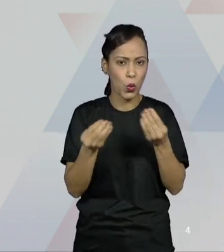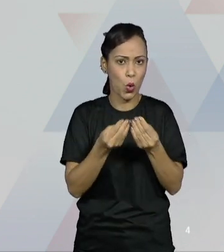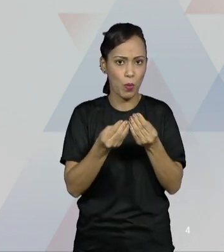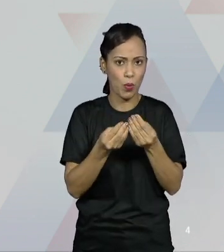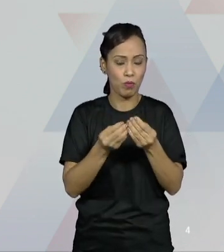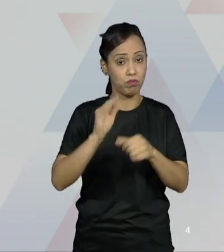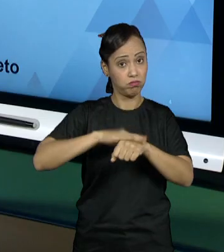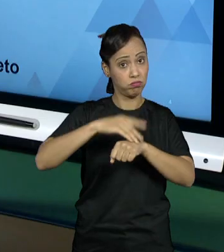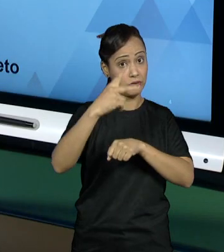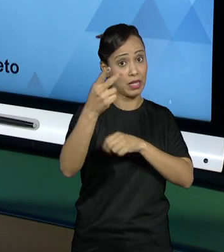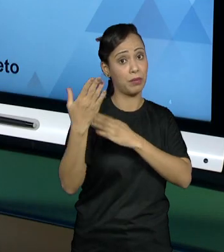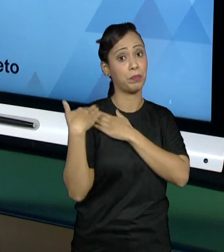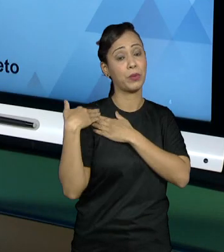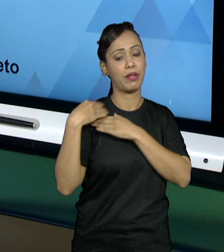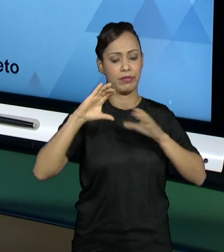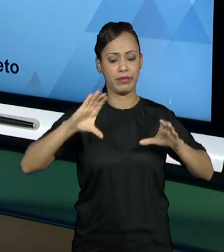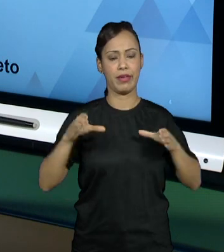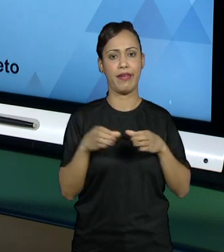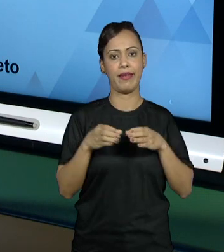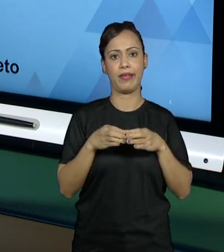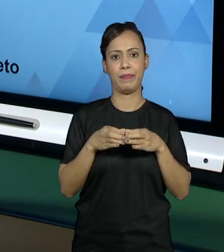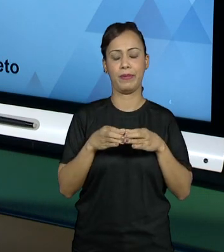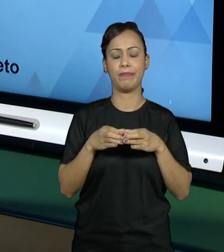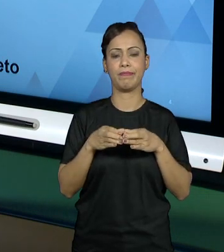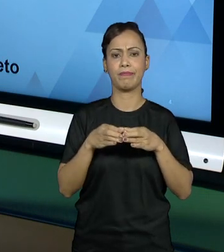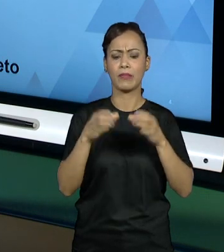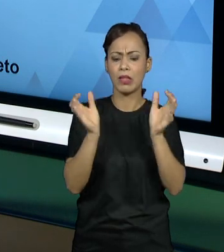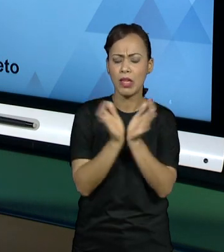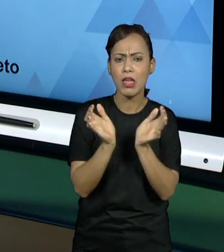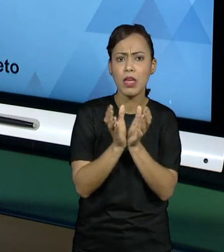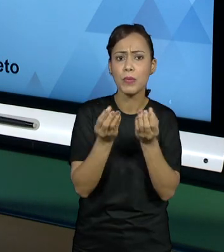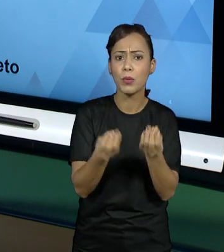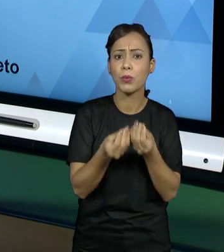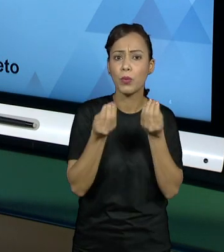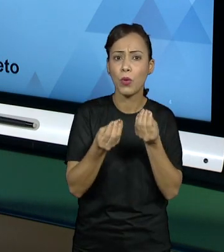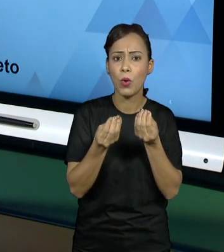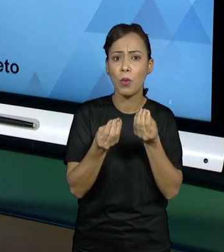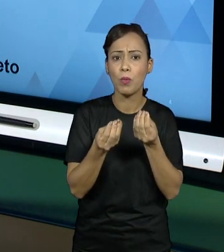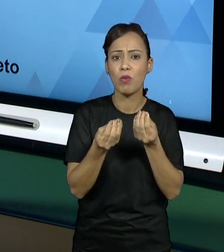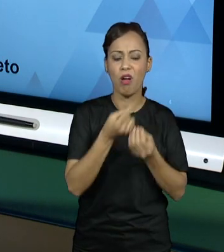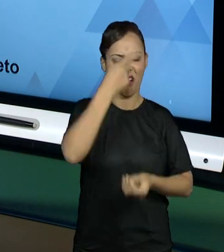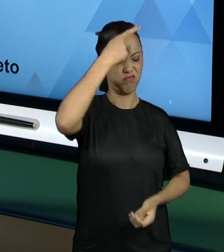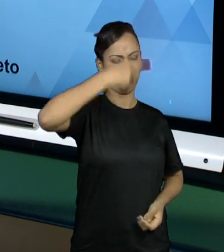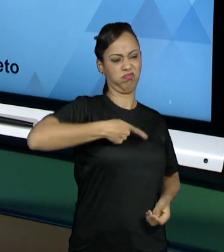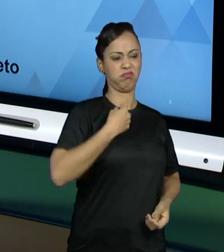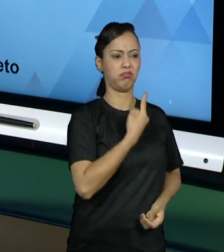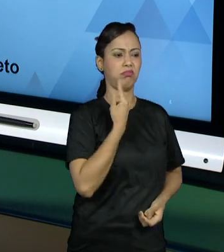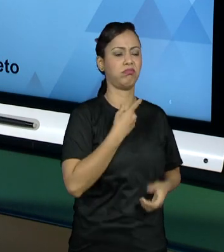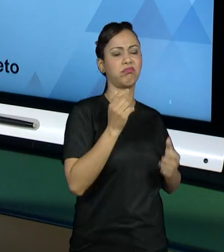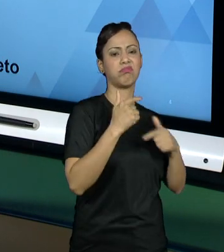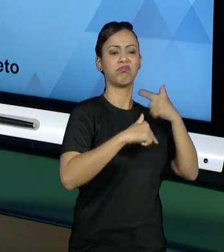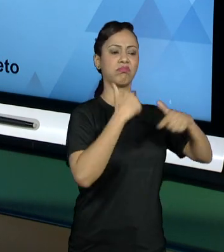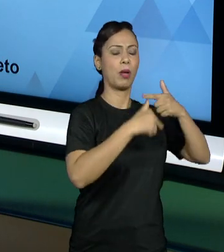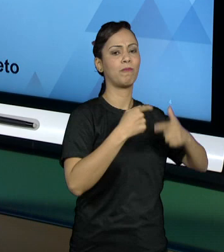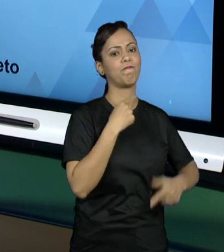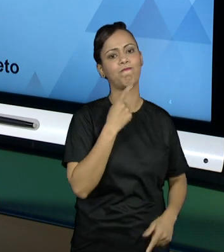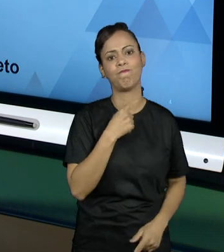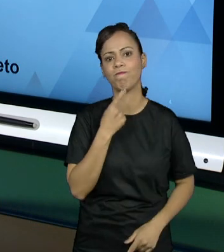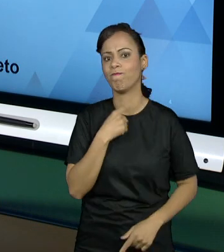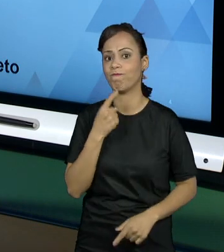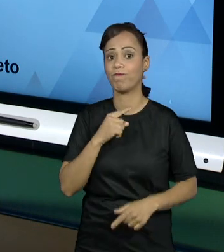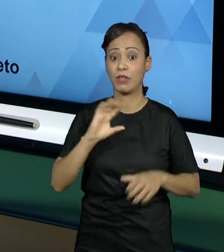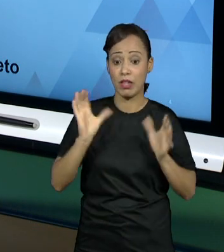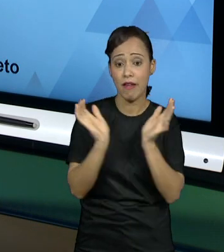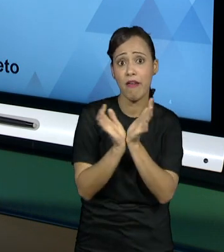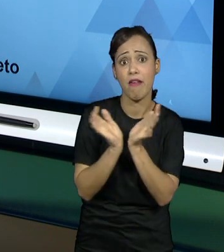equipe. Esse projeto, ele tem o perfil de ser um trabalho em grupo, em equipe, e que é uma habilidade muito importante